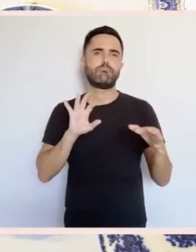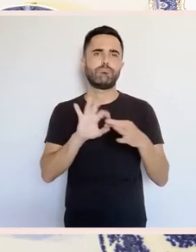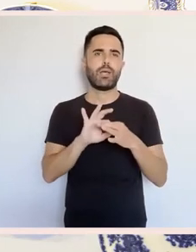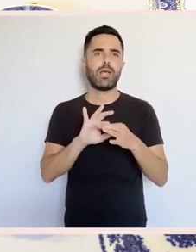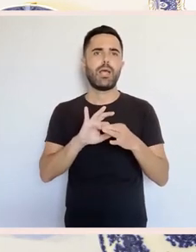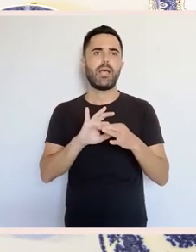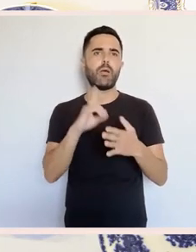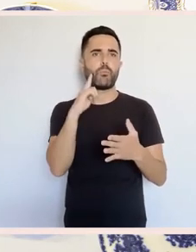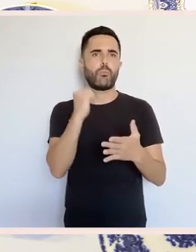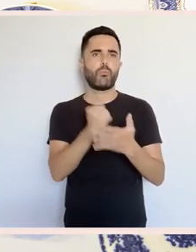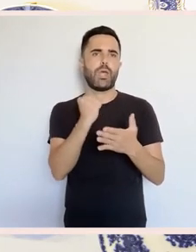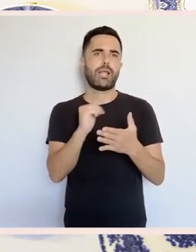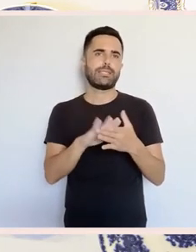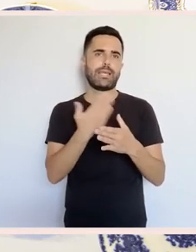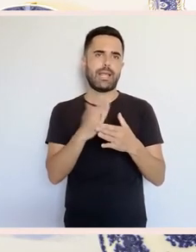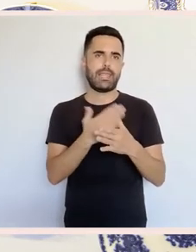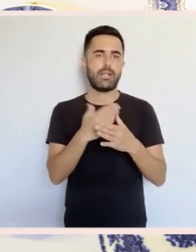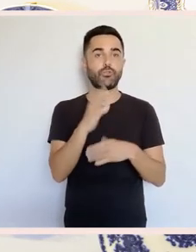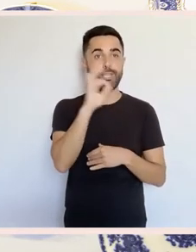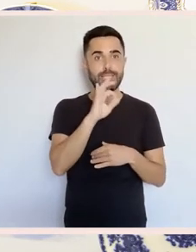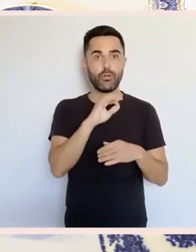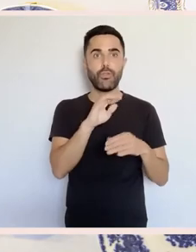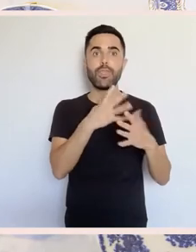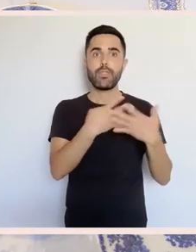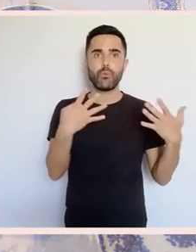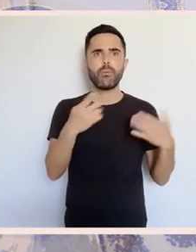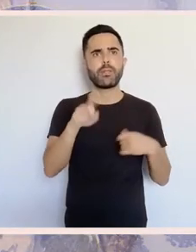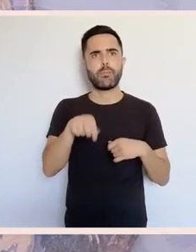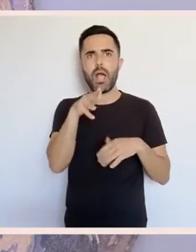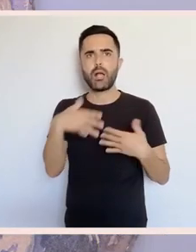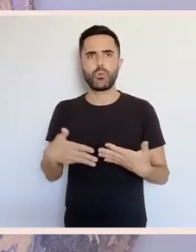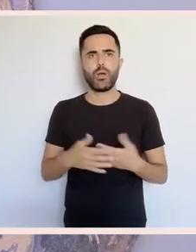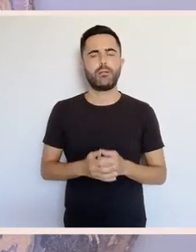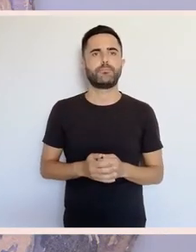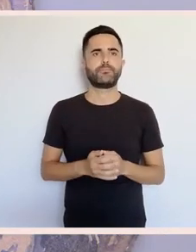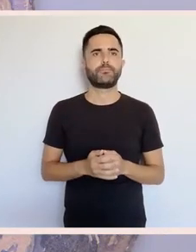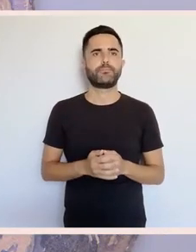que é un distintivo da empresa de sargadelos tanto no século XIX como no sargadelos actual.